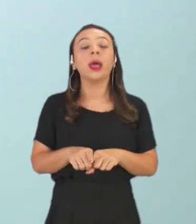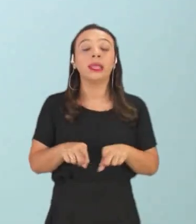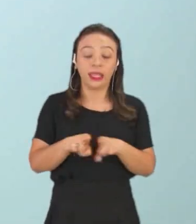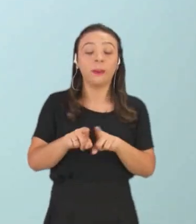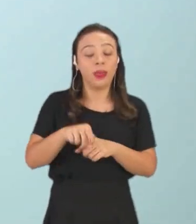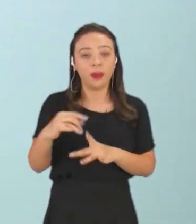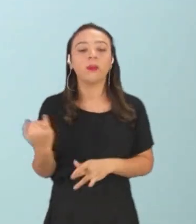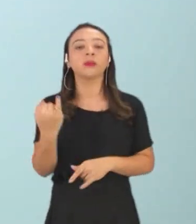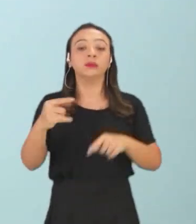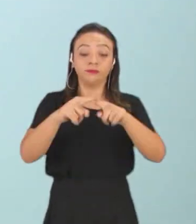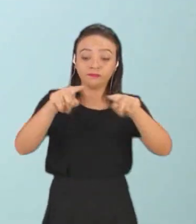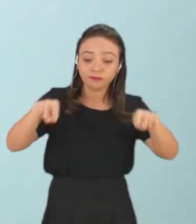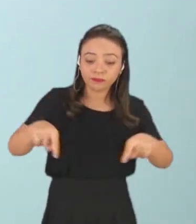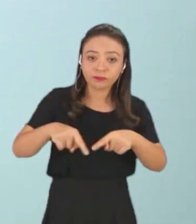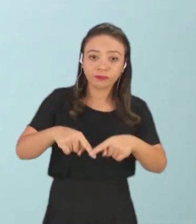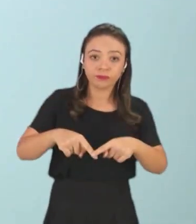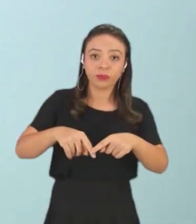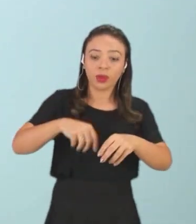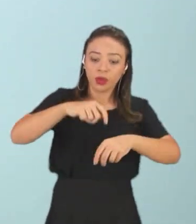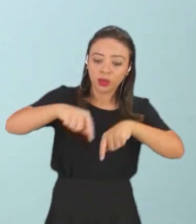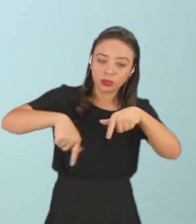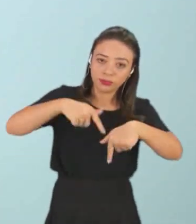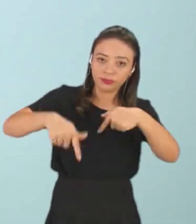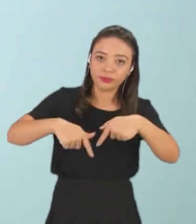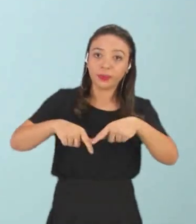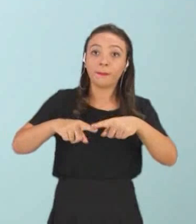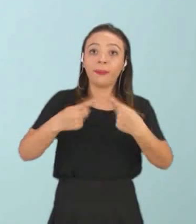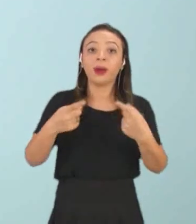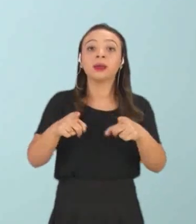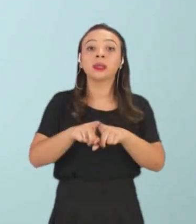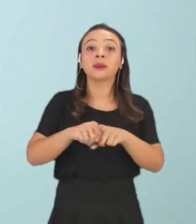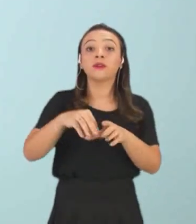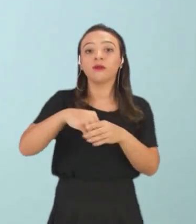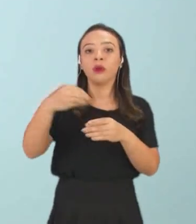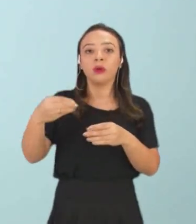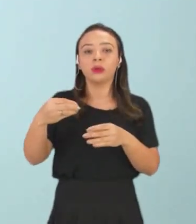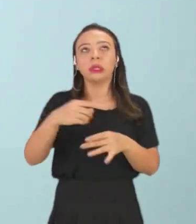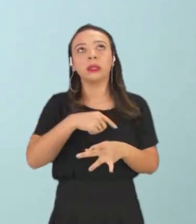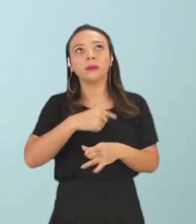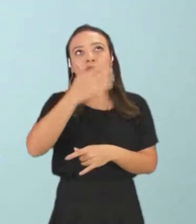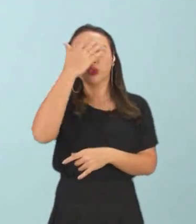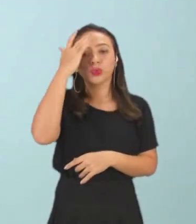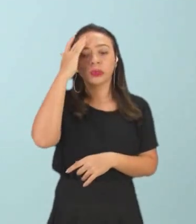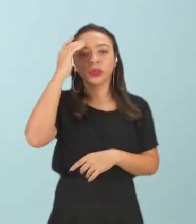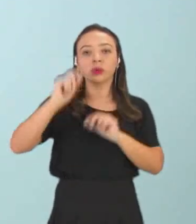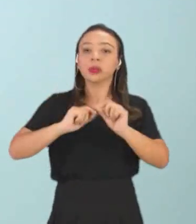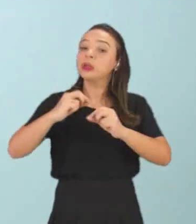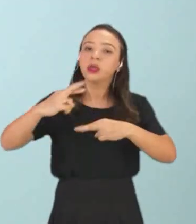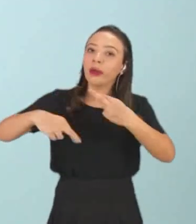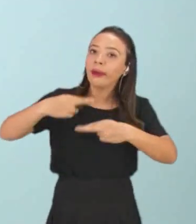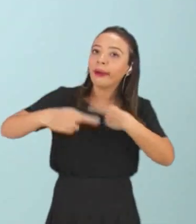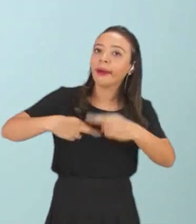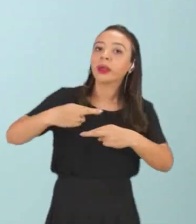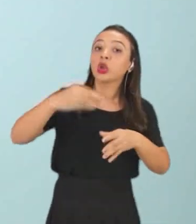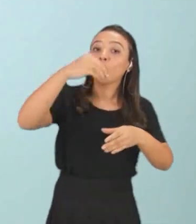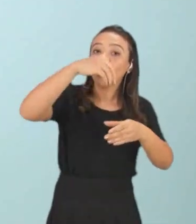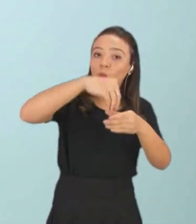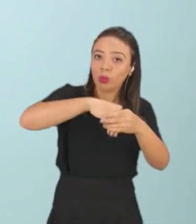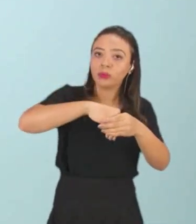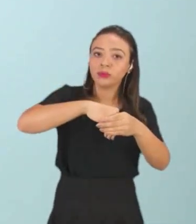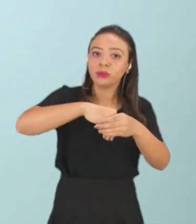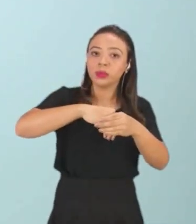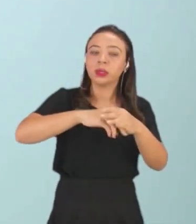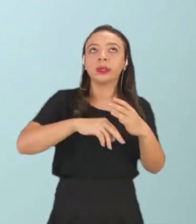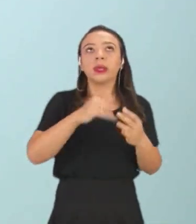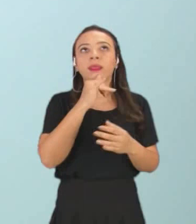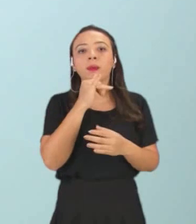tá? Muitas vezes, algumas pessoas têm o hábito de pegar, reciclar alguns recipientes de produtos que a gente utiliza